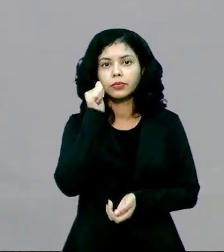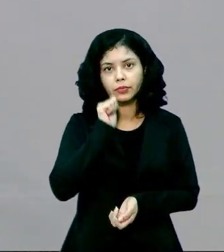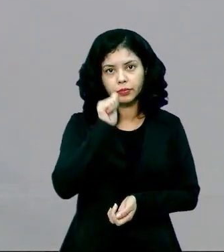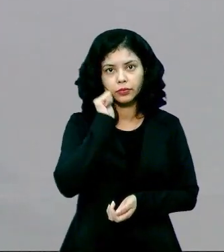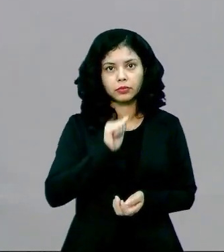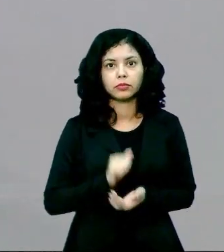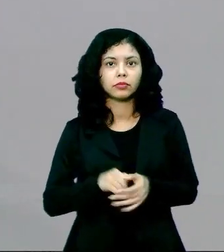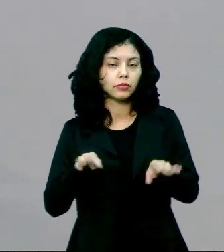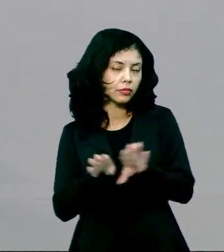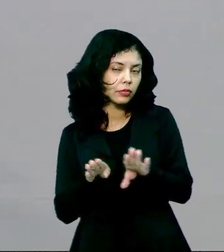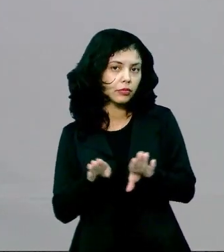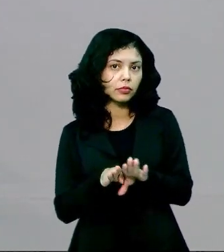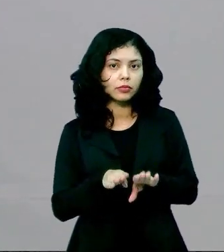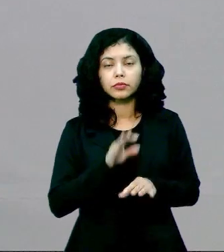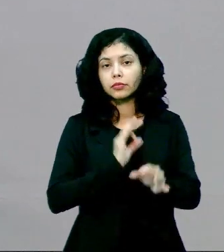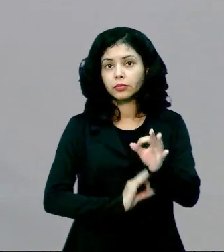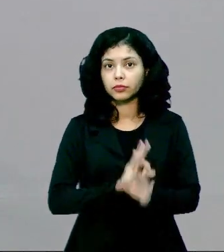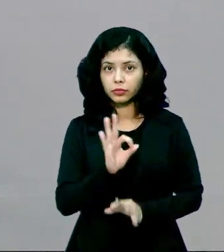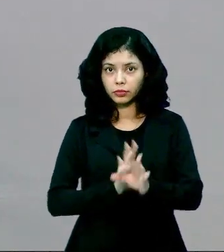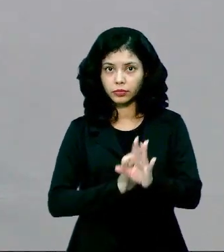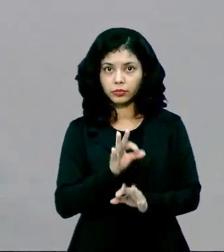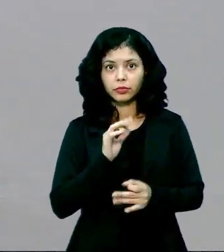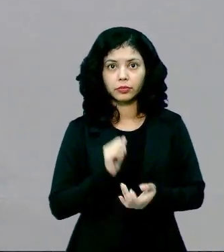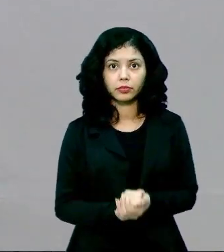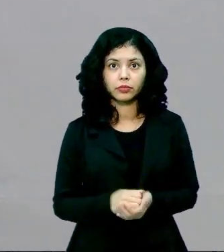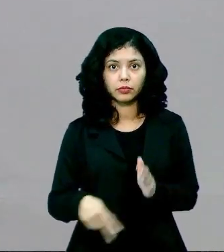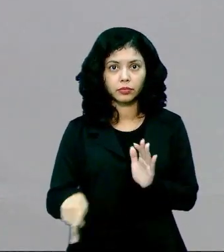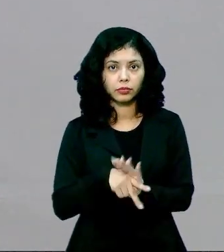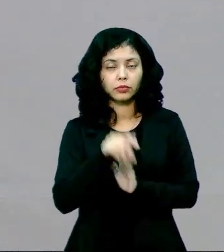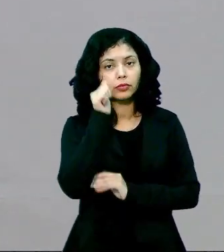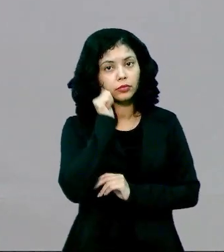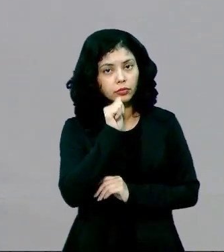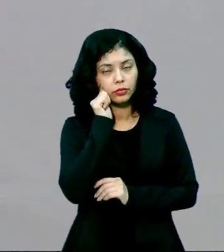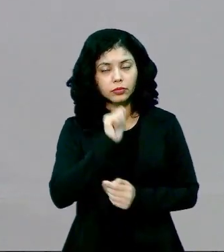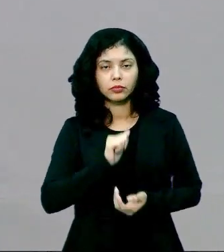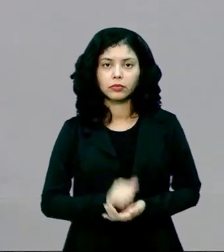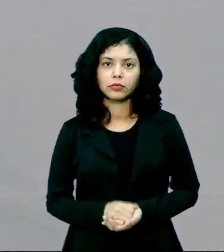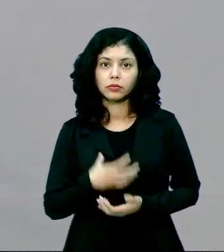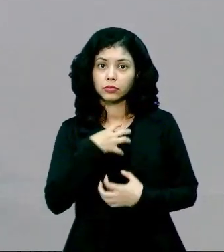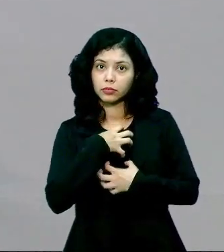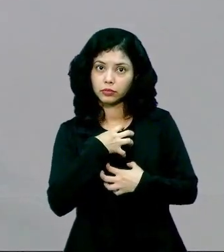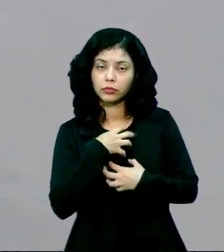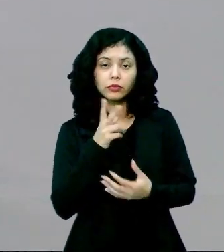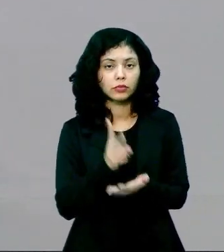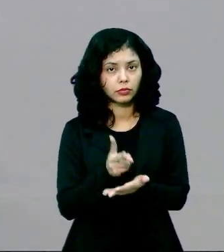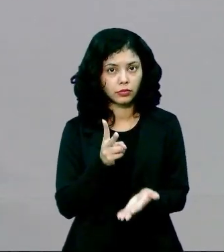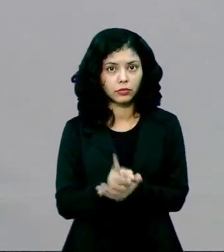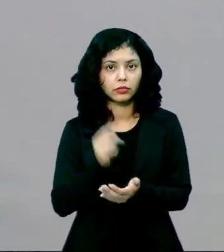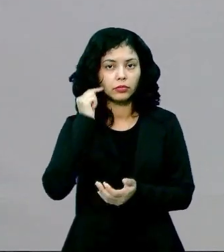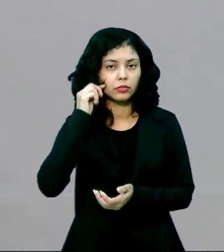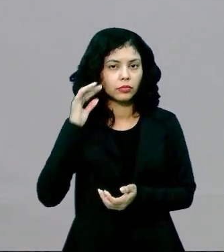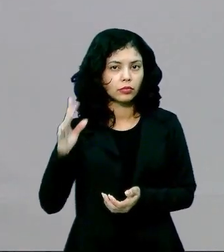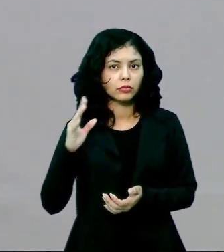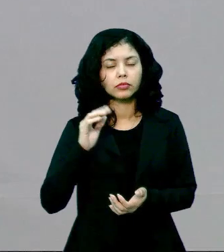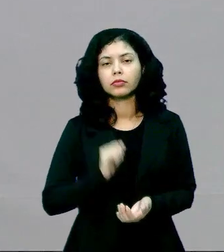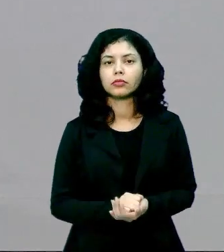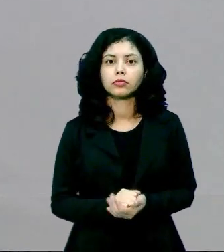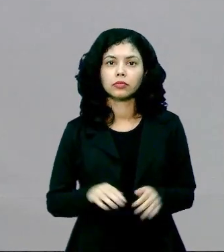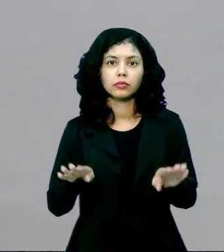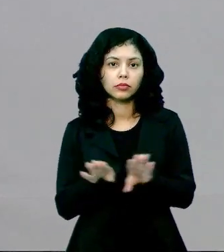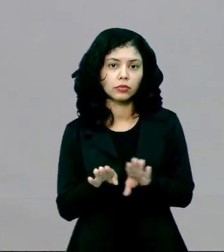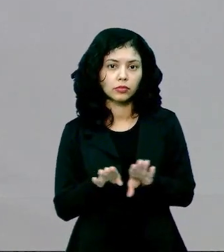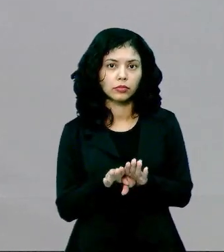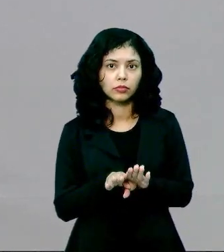mulher e trata da organização dessas mulheres. No sentido mesmo de refletir qual o seu